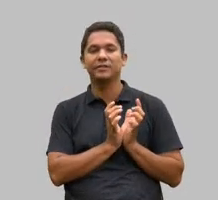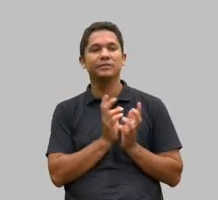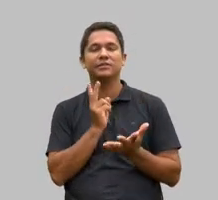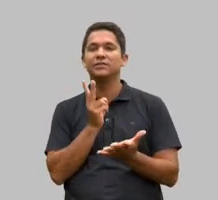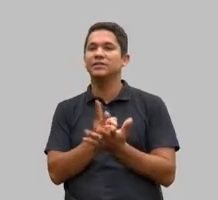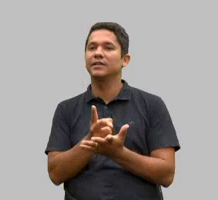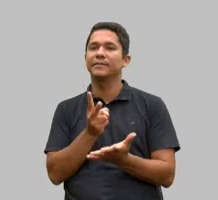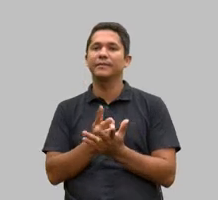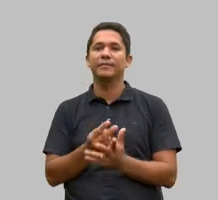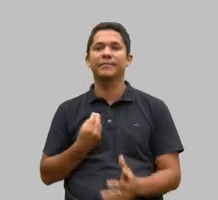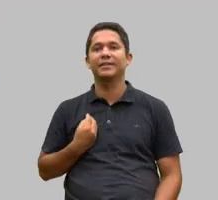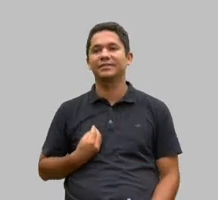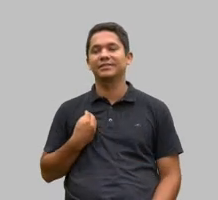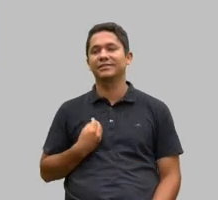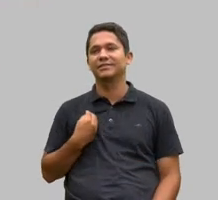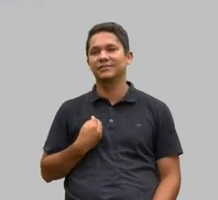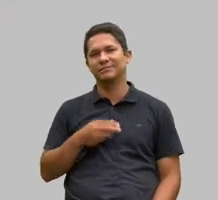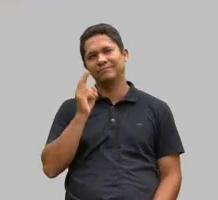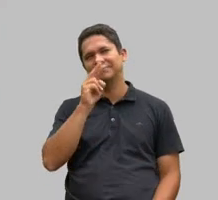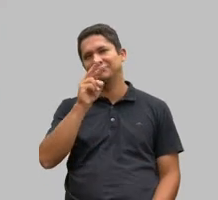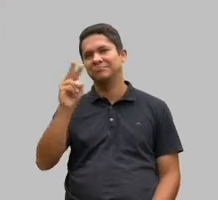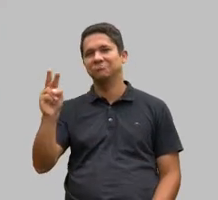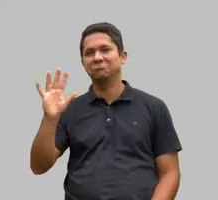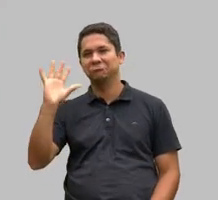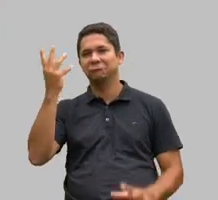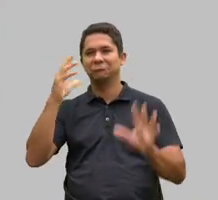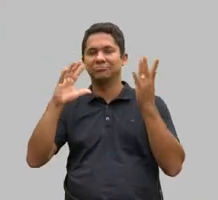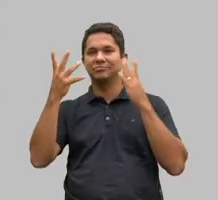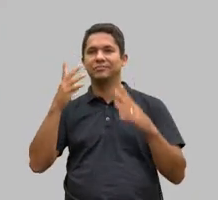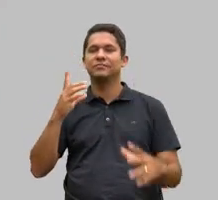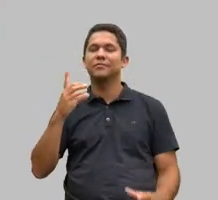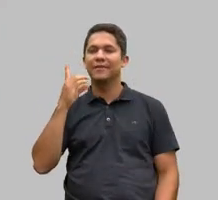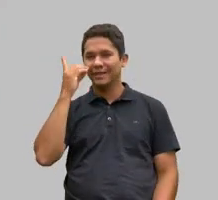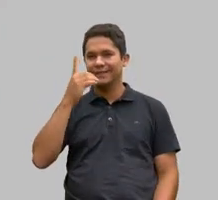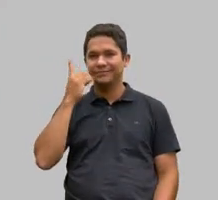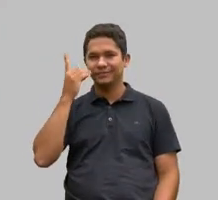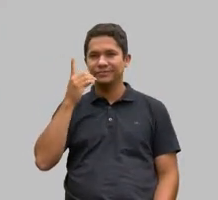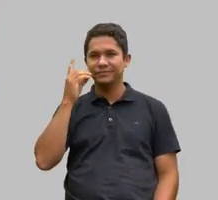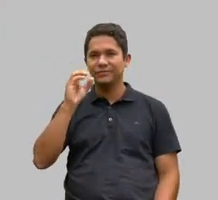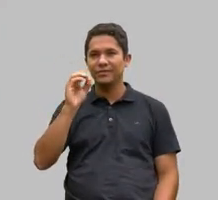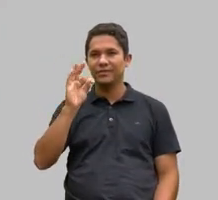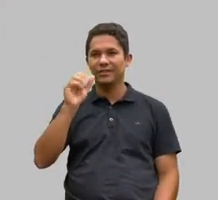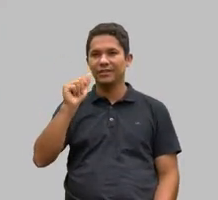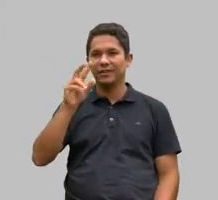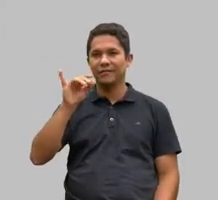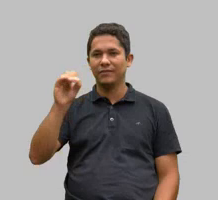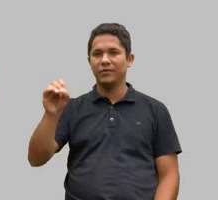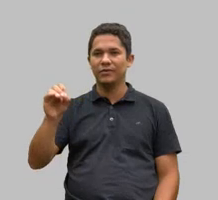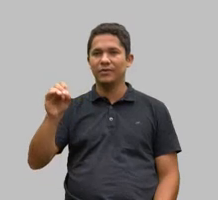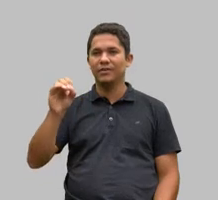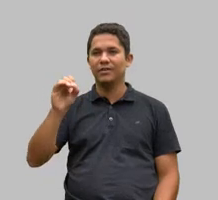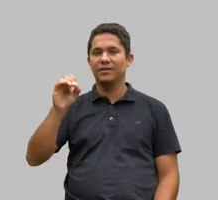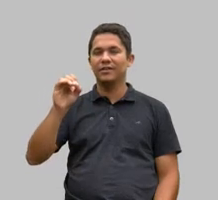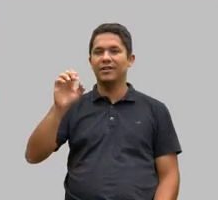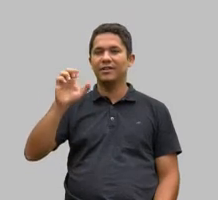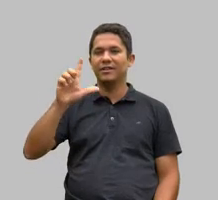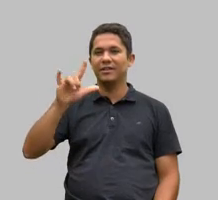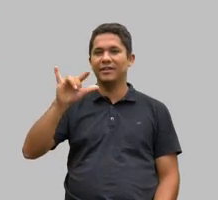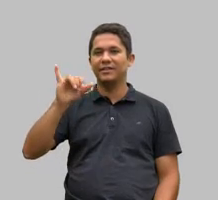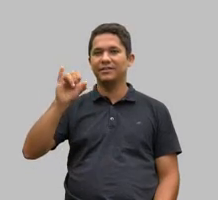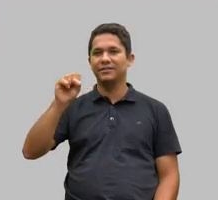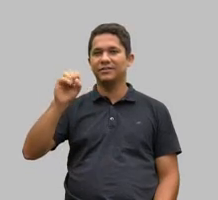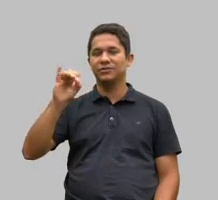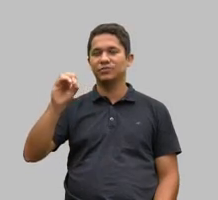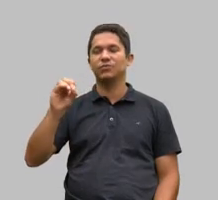nossas realidades o deputado Otávio Elísio foi um dos homens que